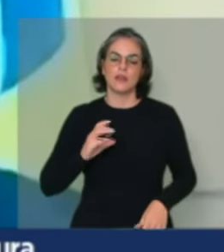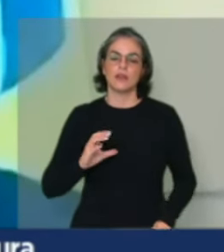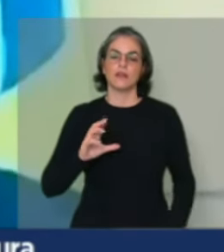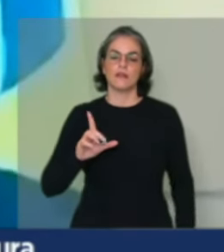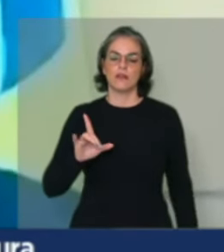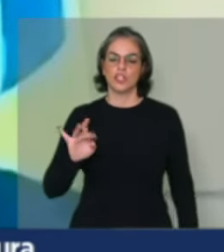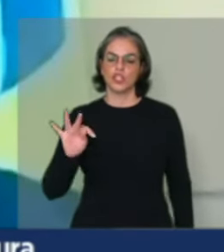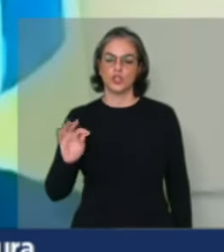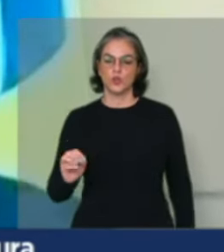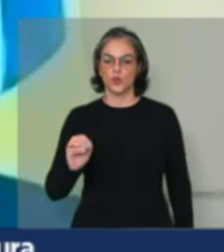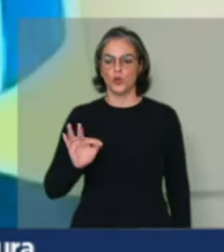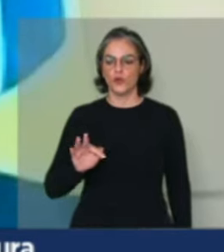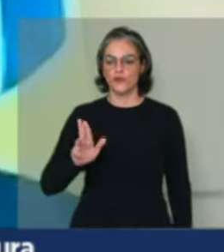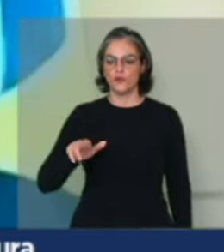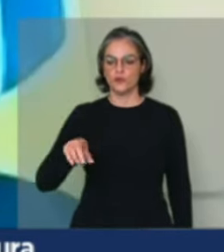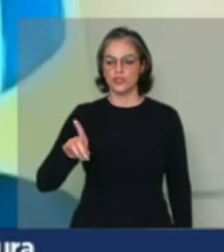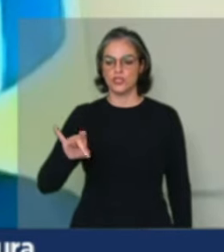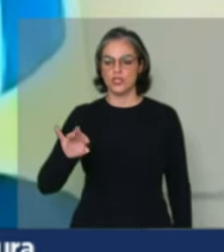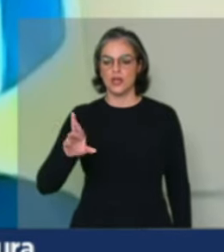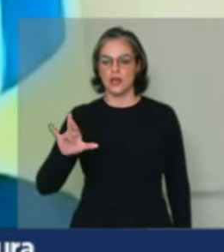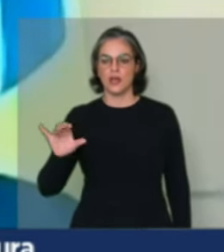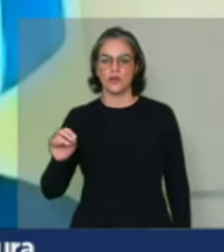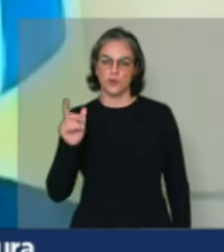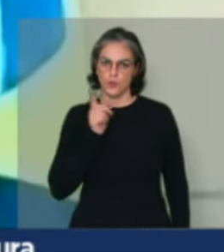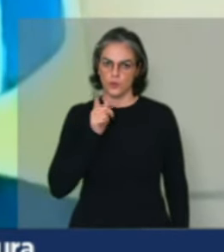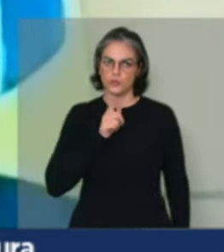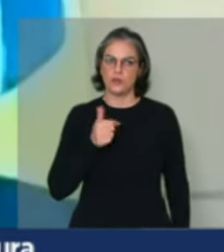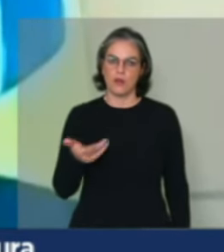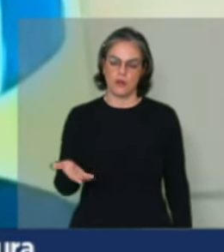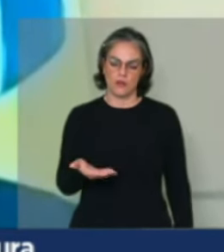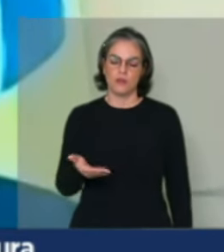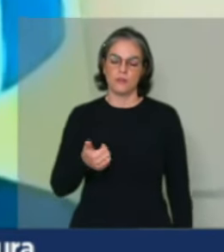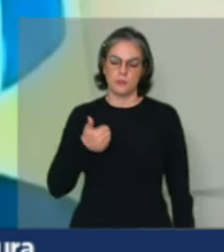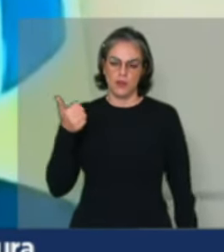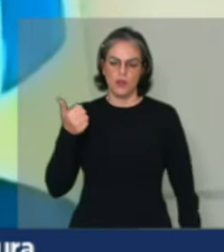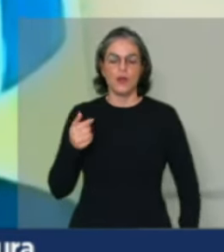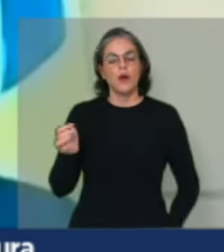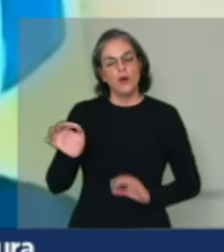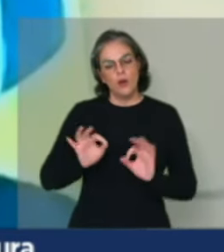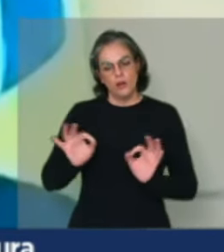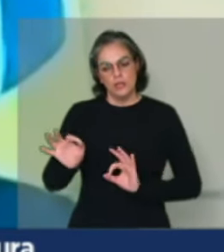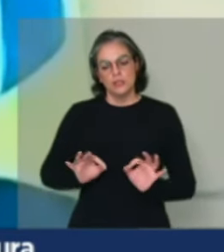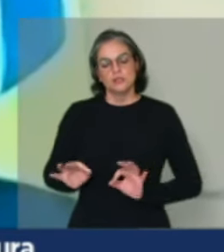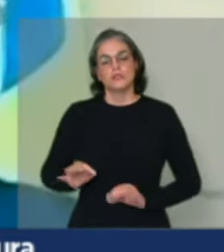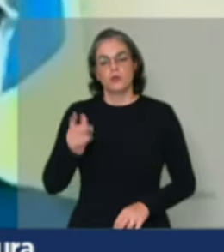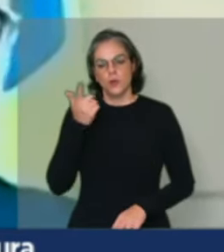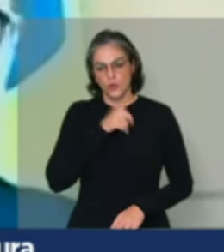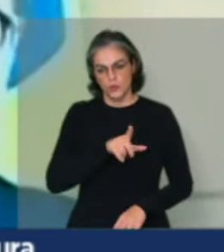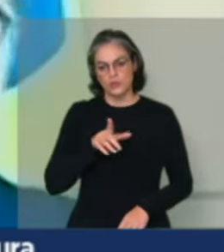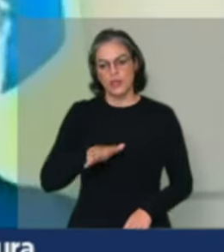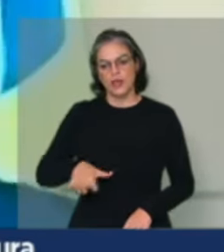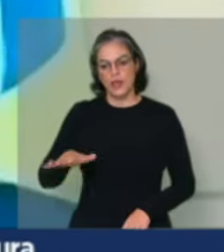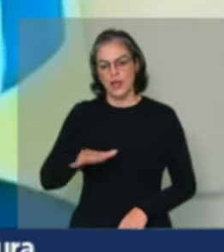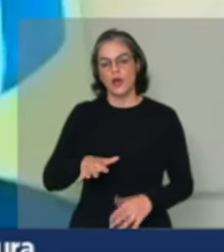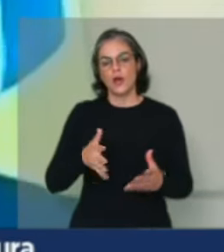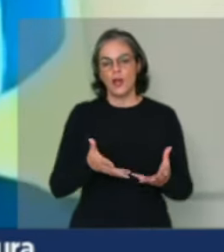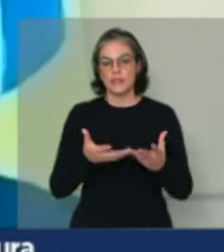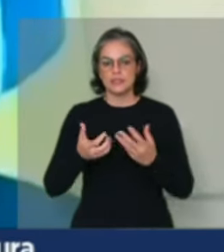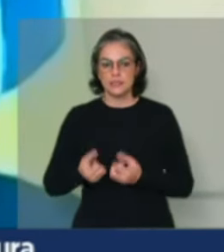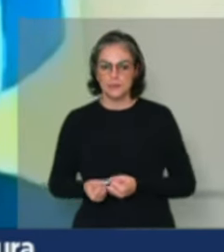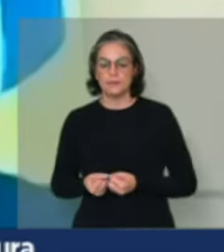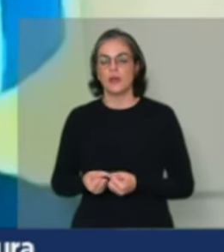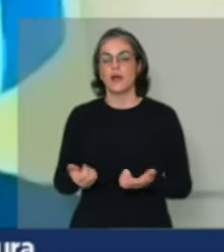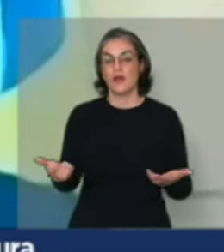respirar bem. Nós conseguimos organizar o crédito fundiário, organizar a parte dos recebimentos. Hoje a